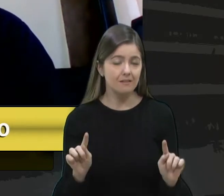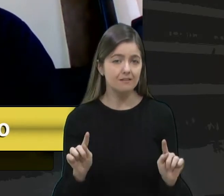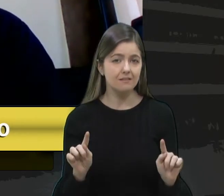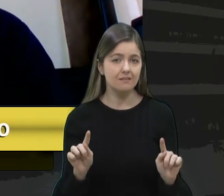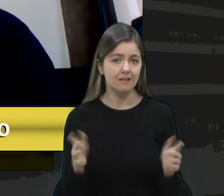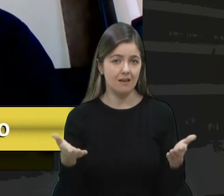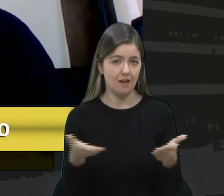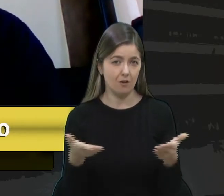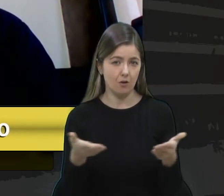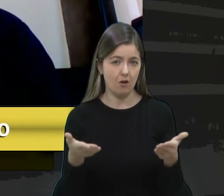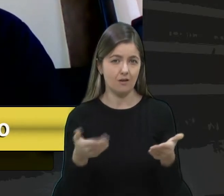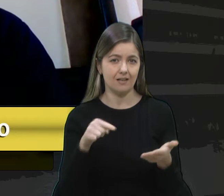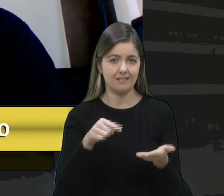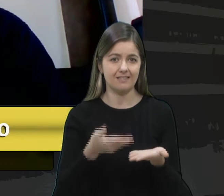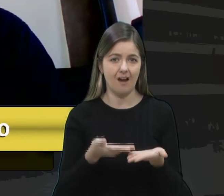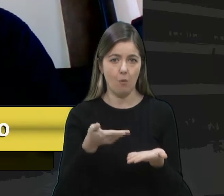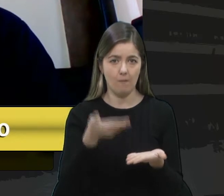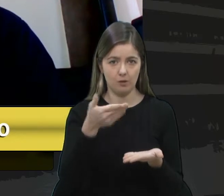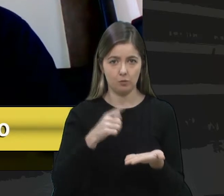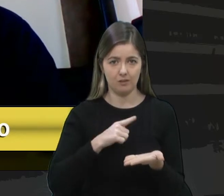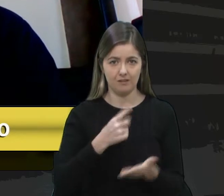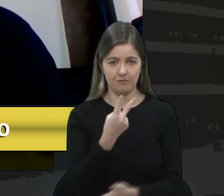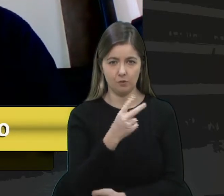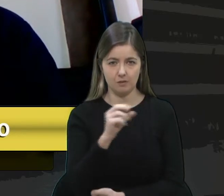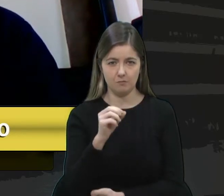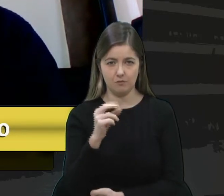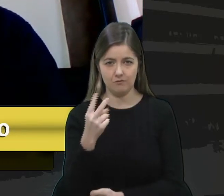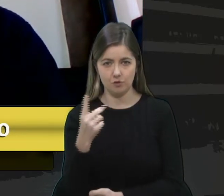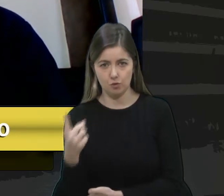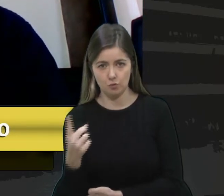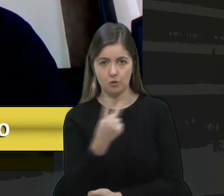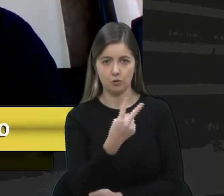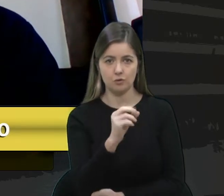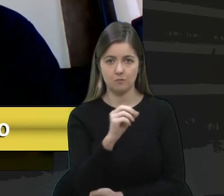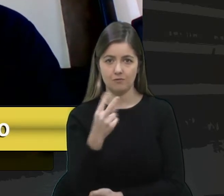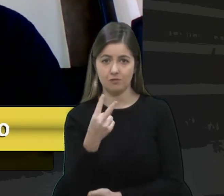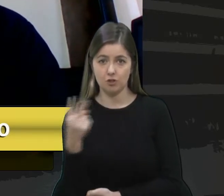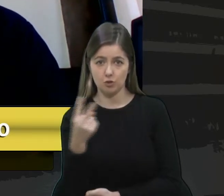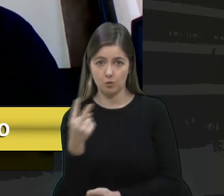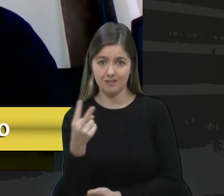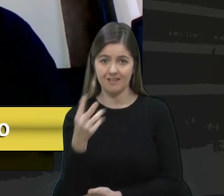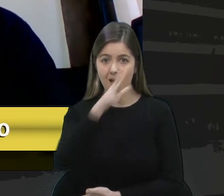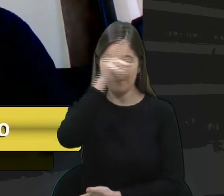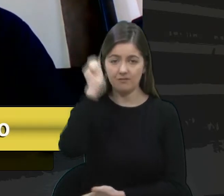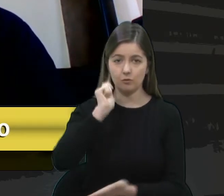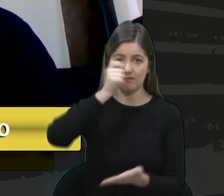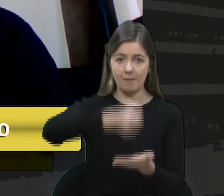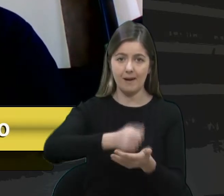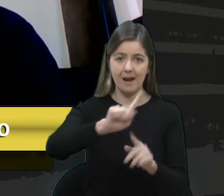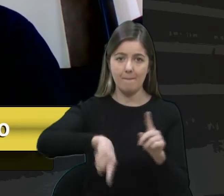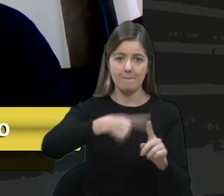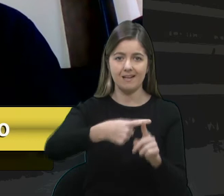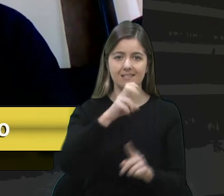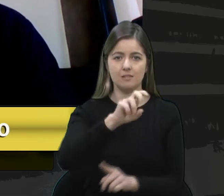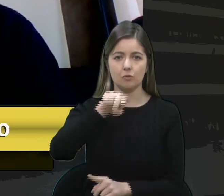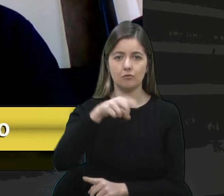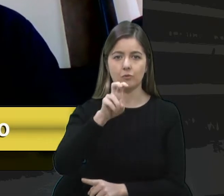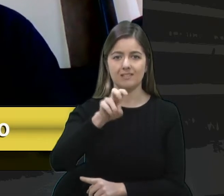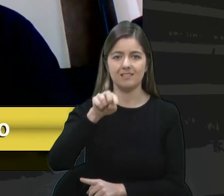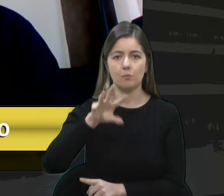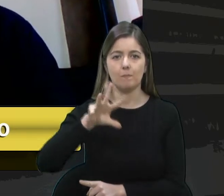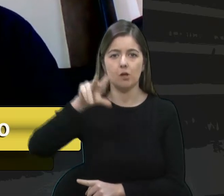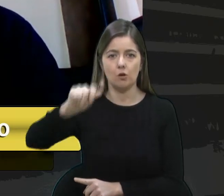aumento que deu em 2021 e 2022, a prefeitura vai ter que pagar mensalmente mais 5,5 milhões de reais,